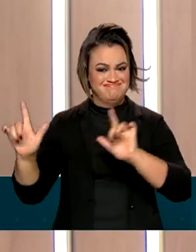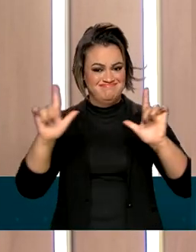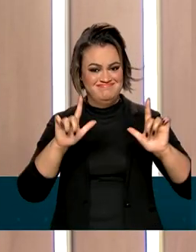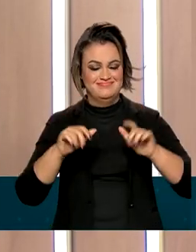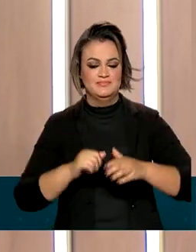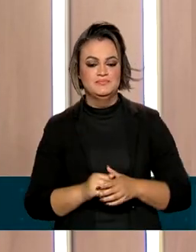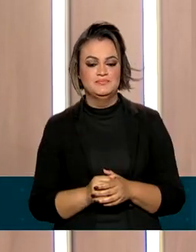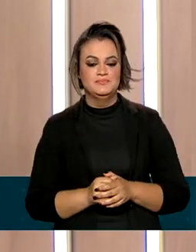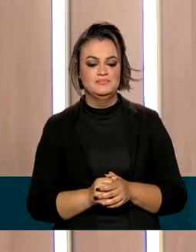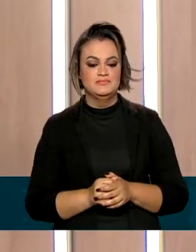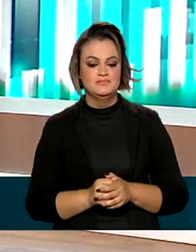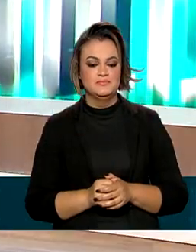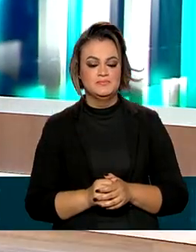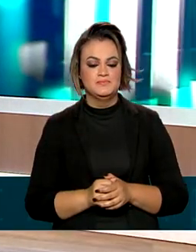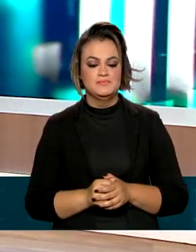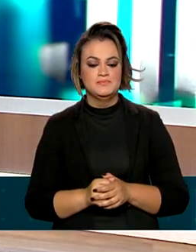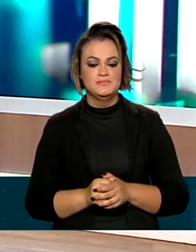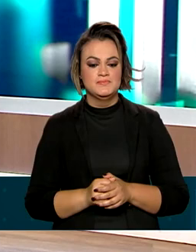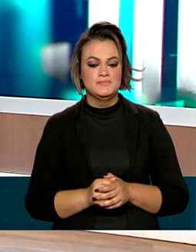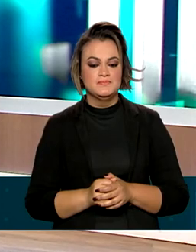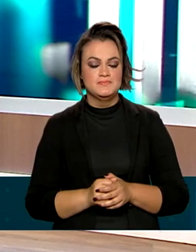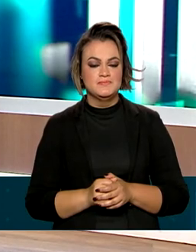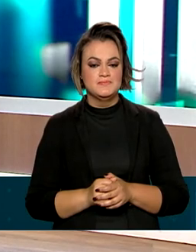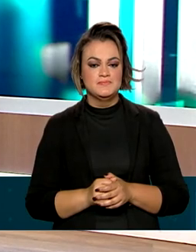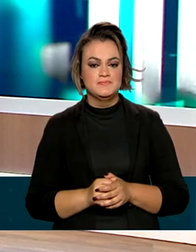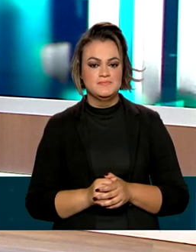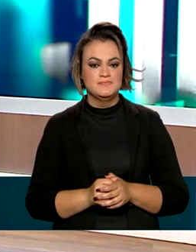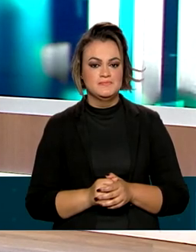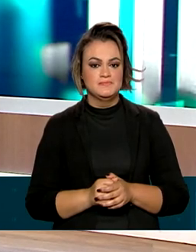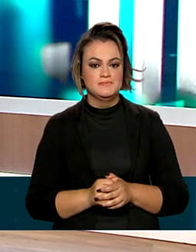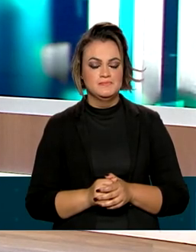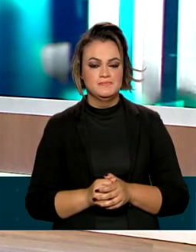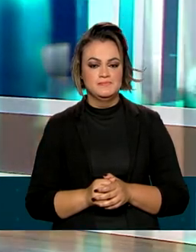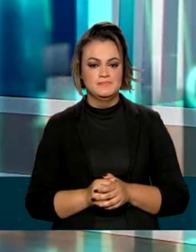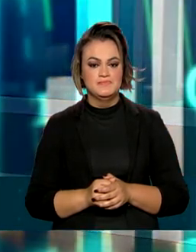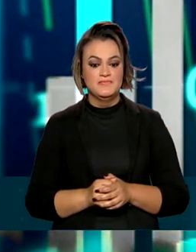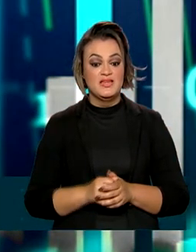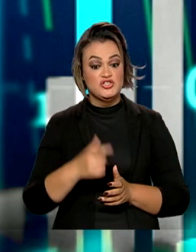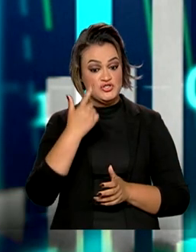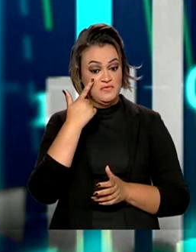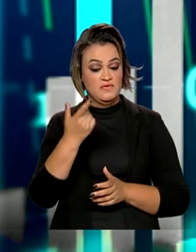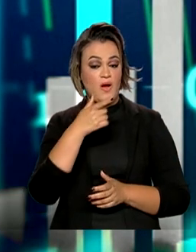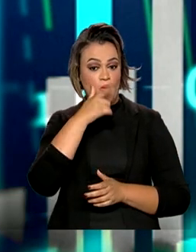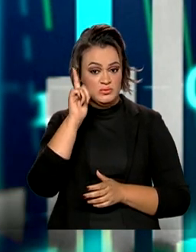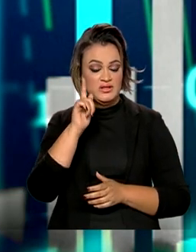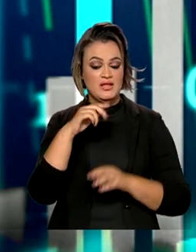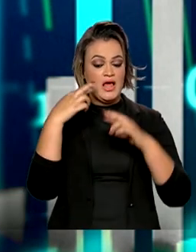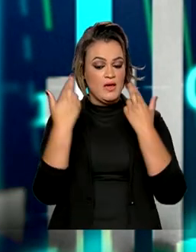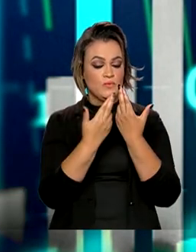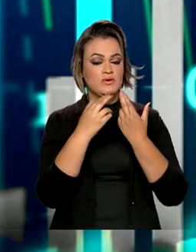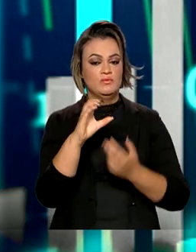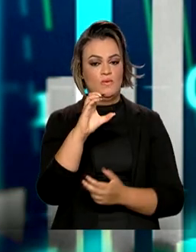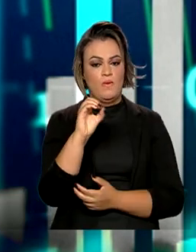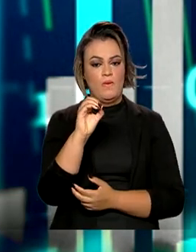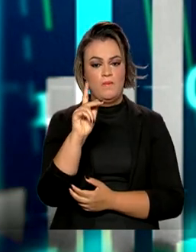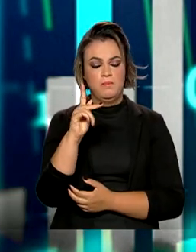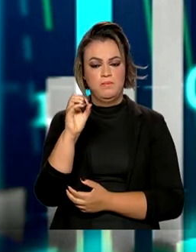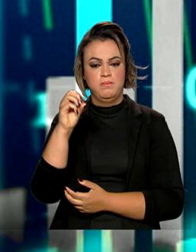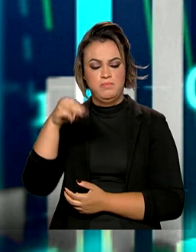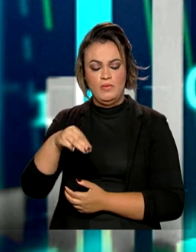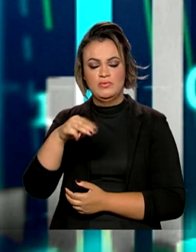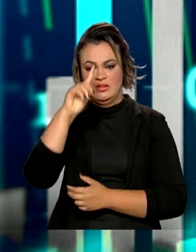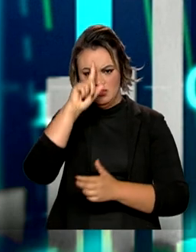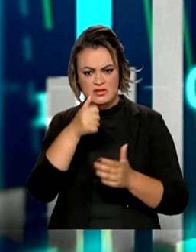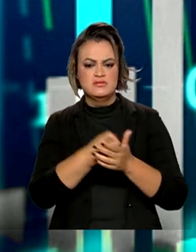uma arte para você, telespectador, que passamos a mostrar agora. Observamos que ontem, na reunião do Compom, houve a decisão